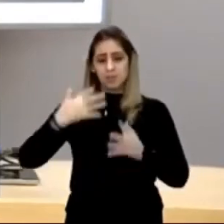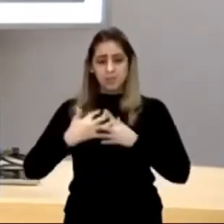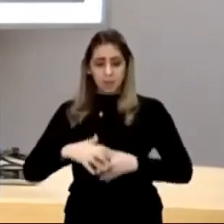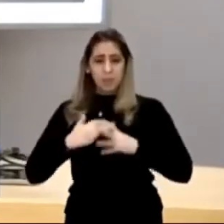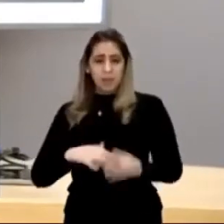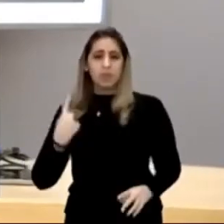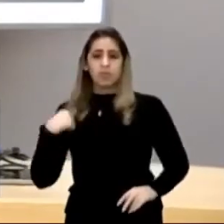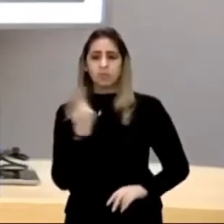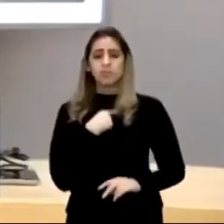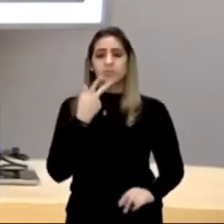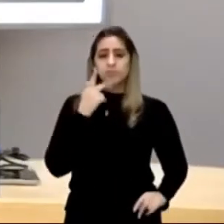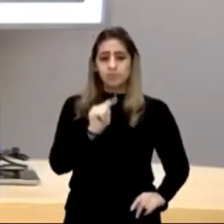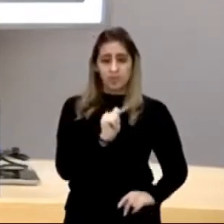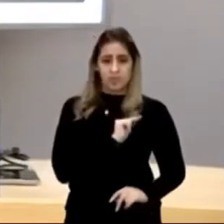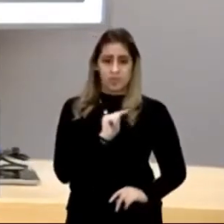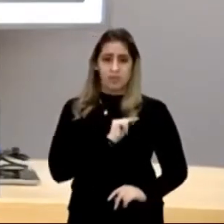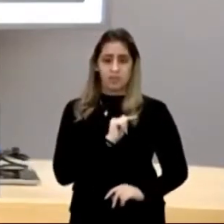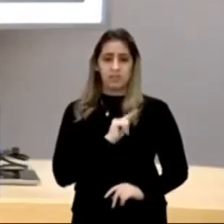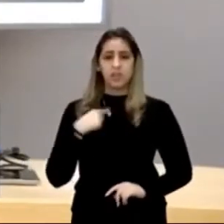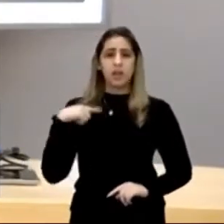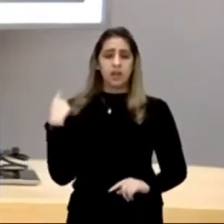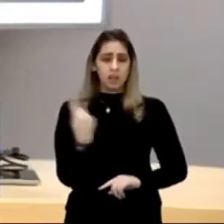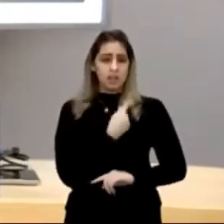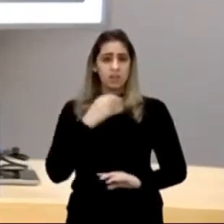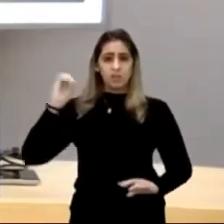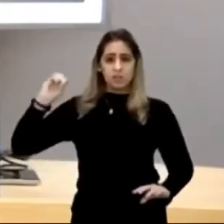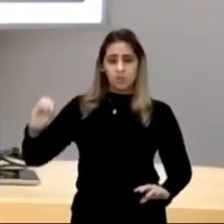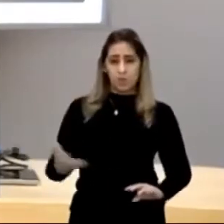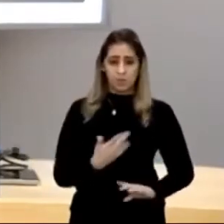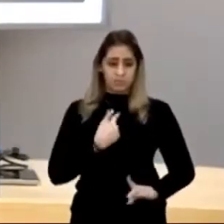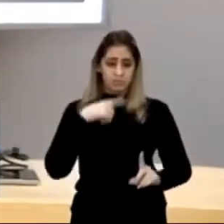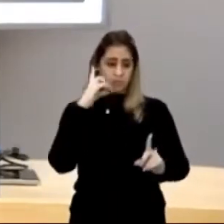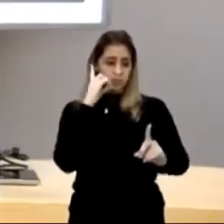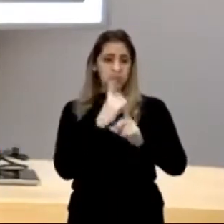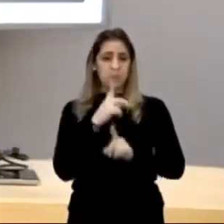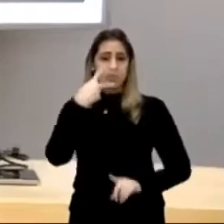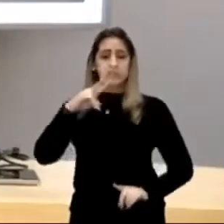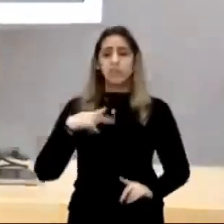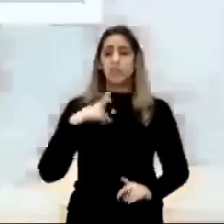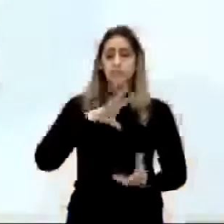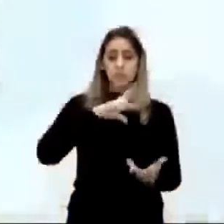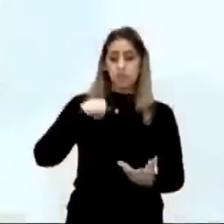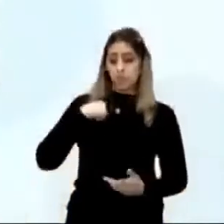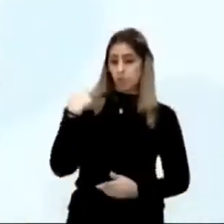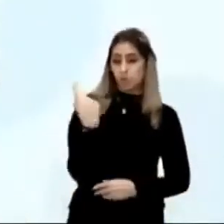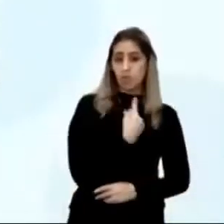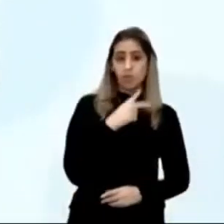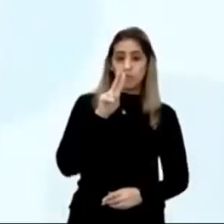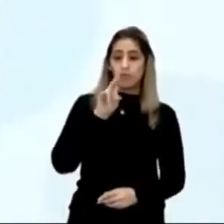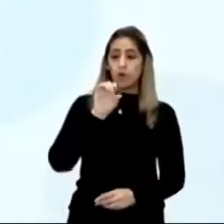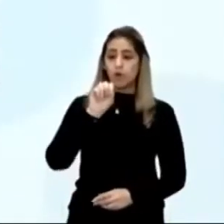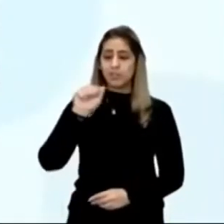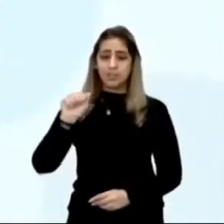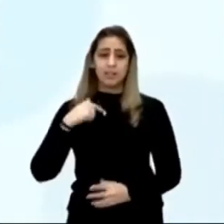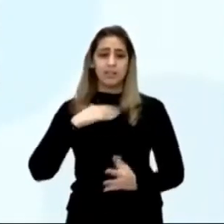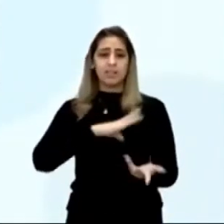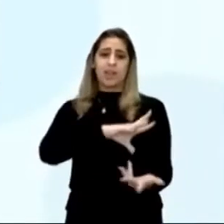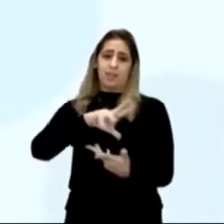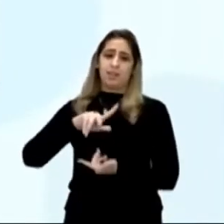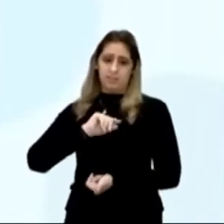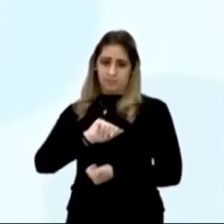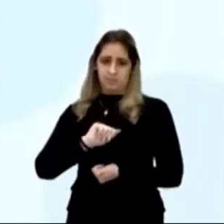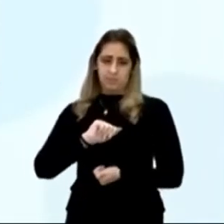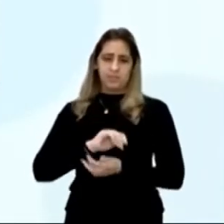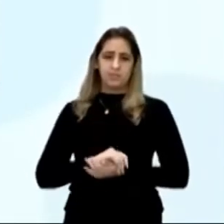nesse primeiro fala tem, olha só, a nova do achamento, desta vossa terra, achamos a terra que é vossa, que hora,